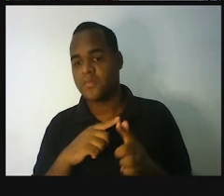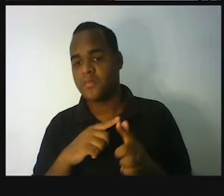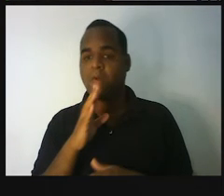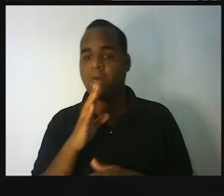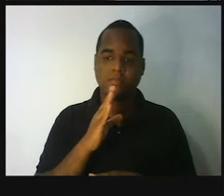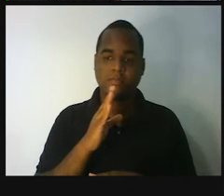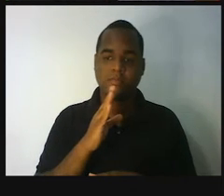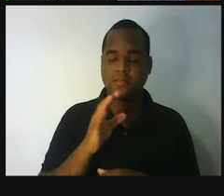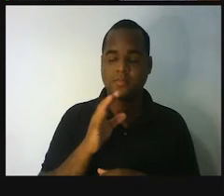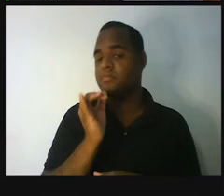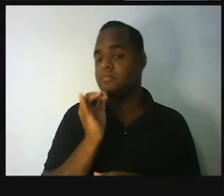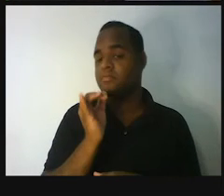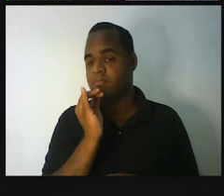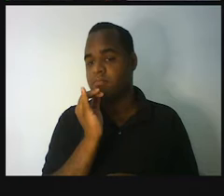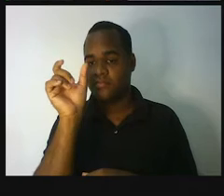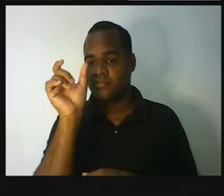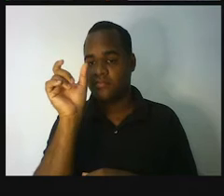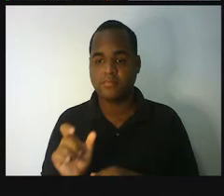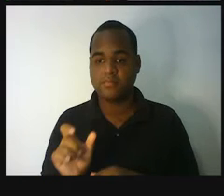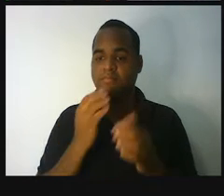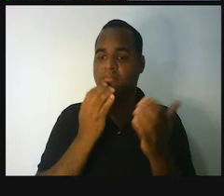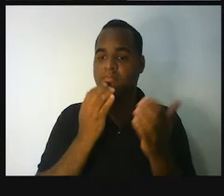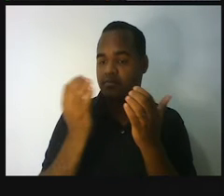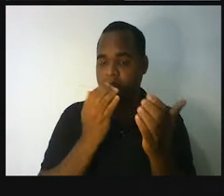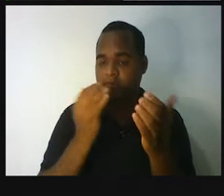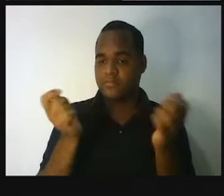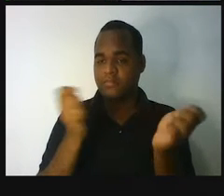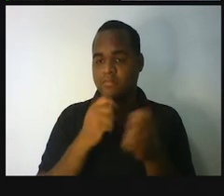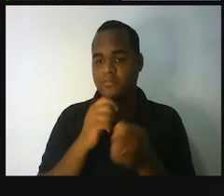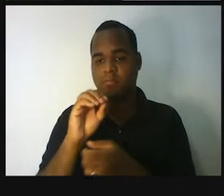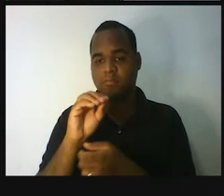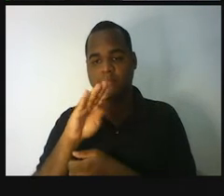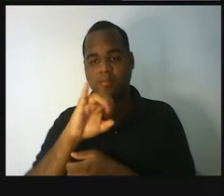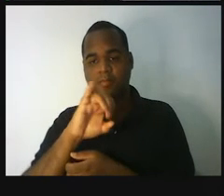né? Por exemplo, para medir esse objetozinho aqui,